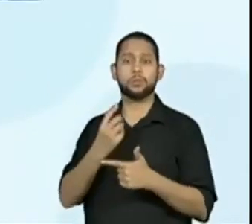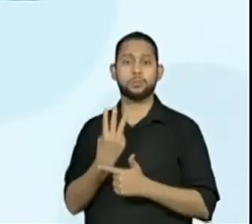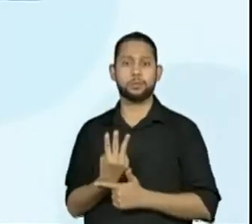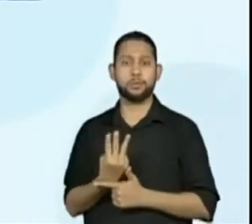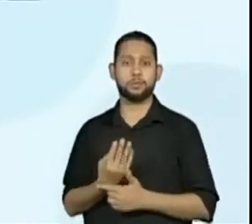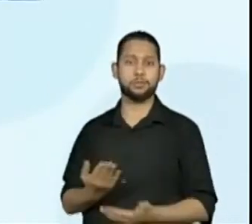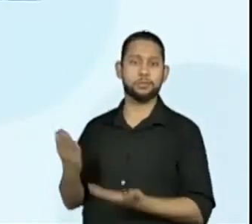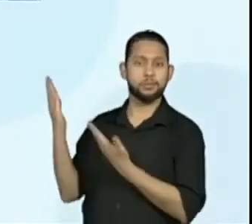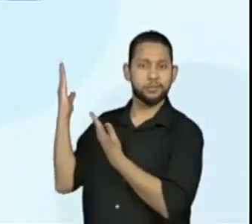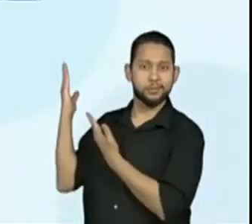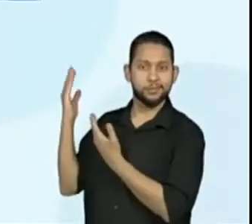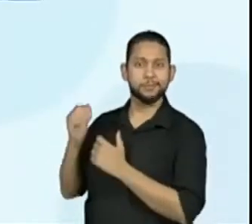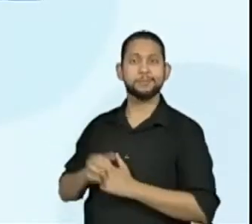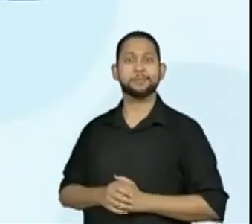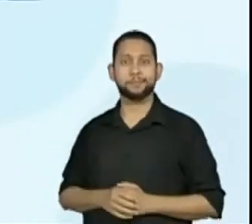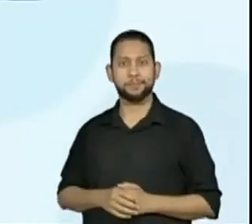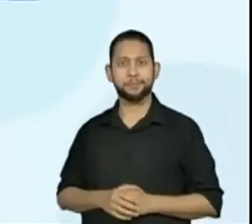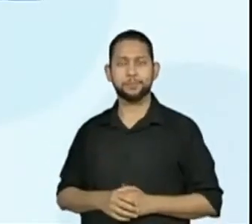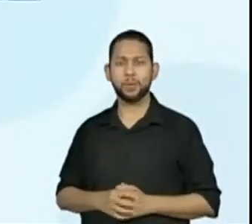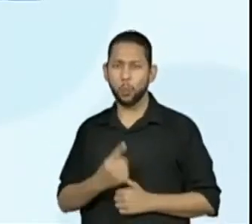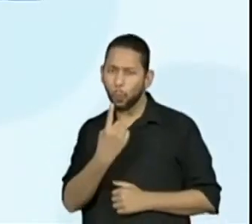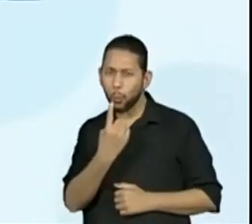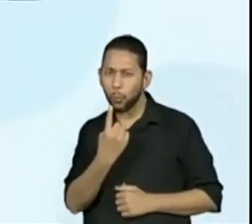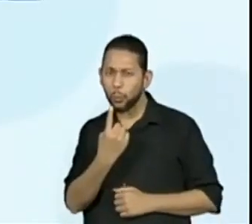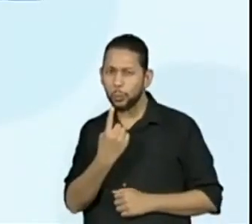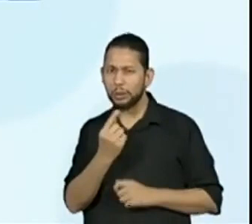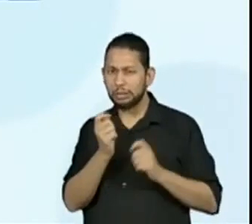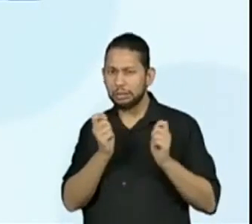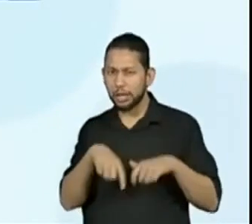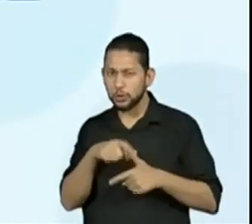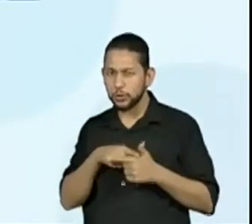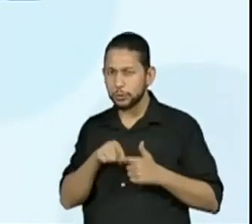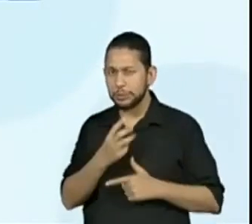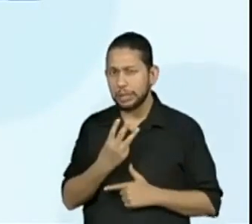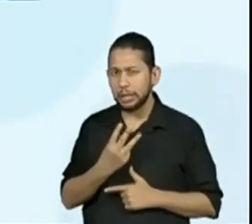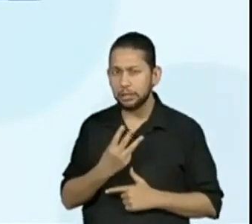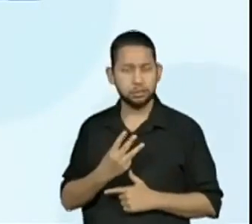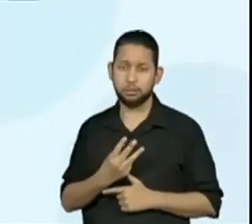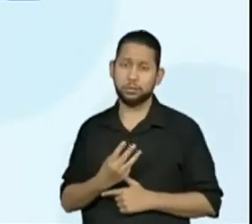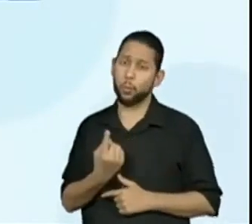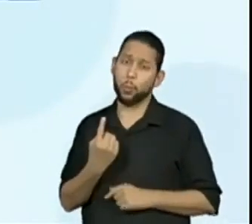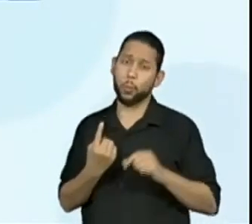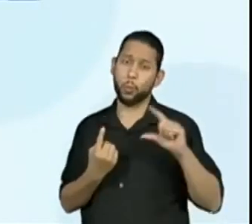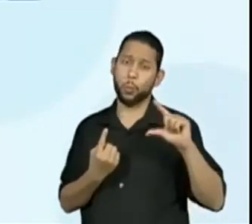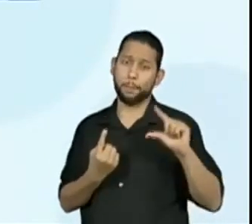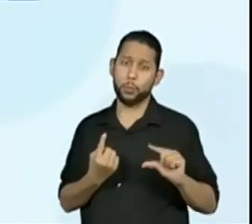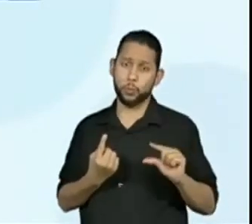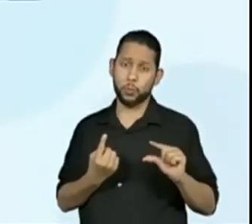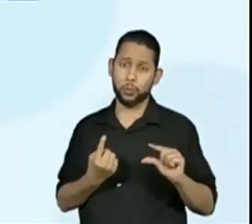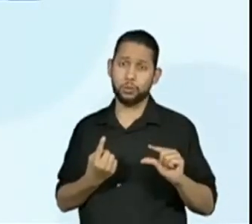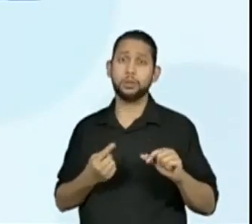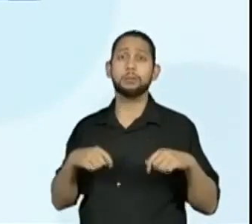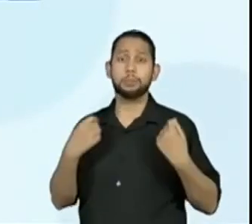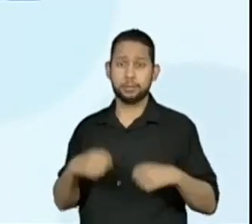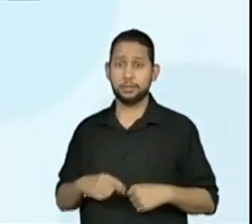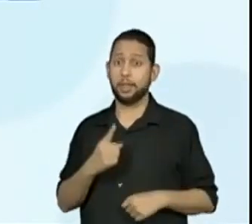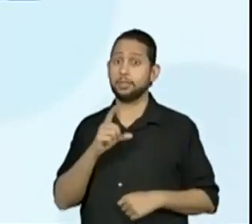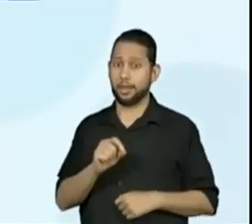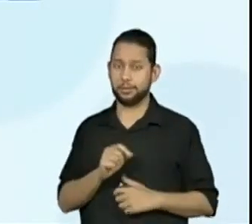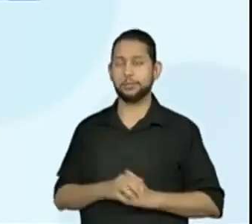Certo? 1 dá para dividir por 3? Não, 1 é menor. Então, a gente vai ter que juntar aqui, ó.